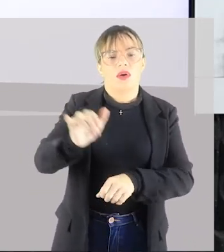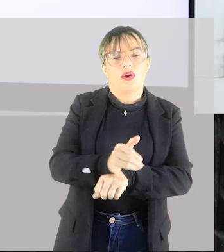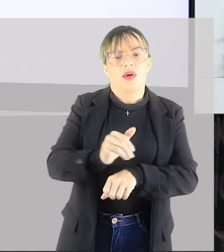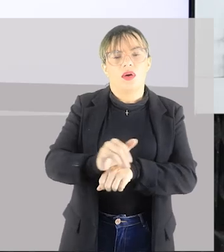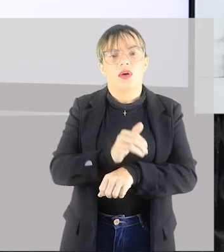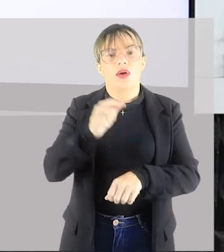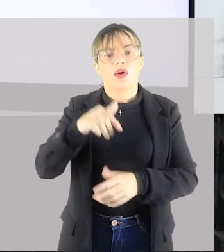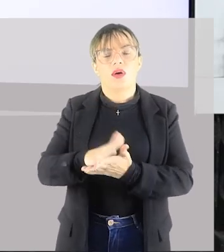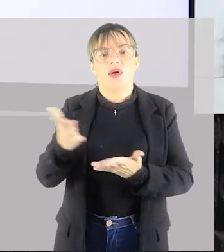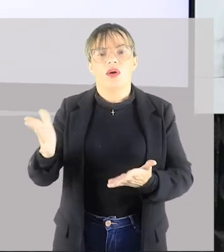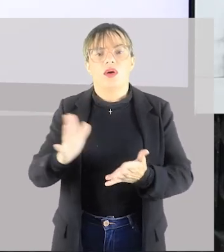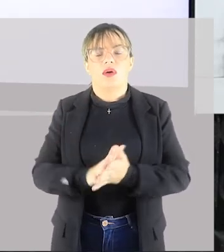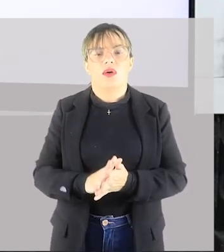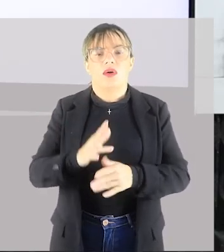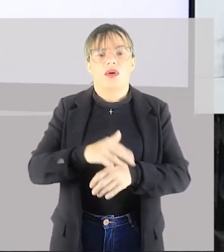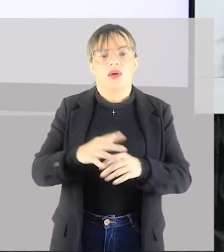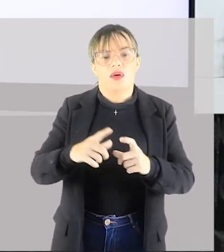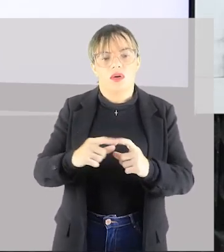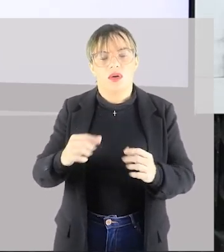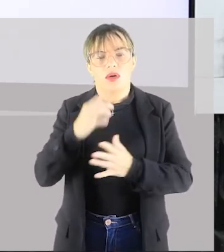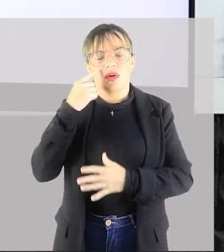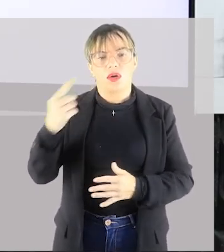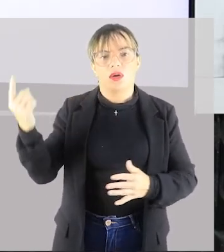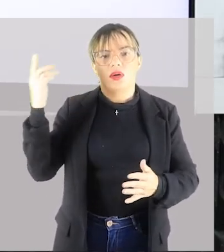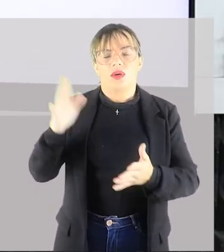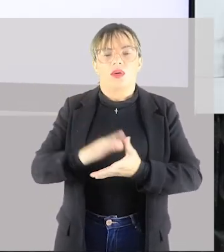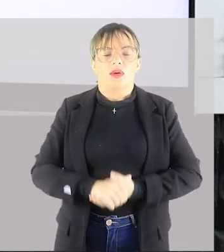dessas comorbidades.